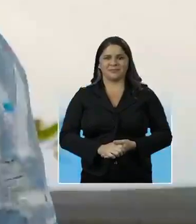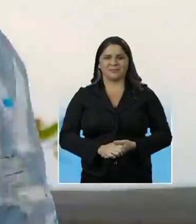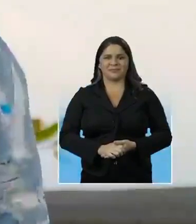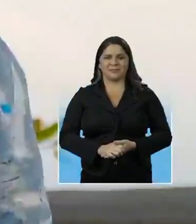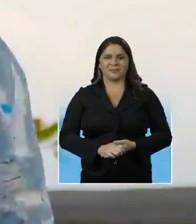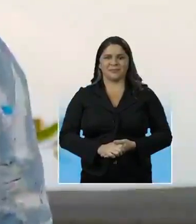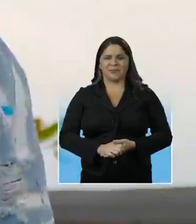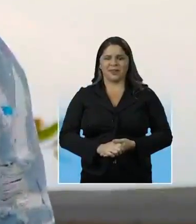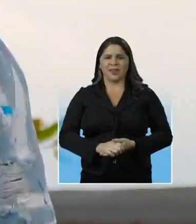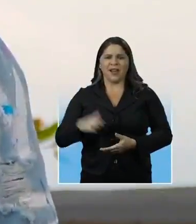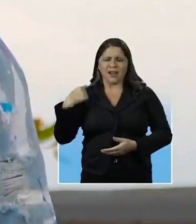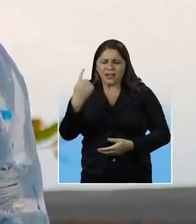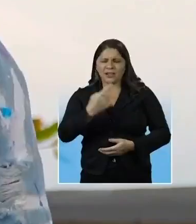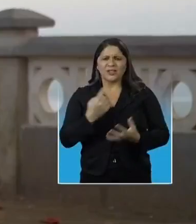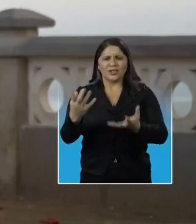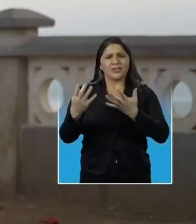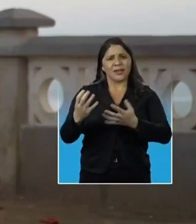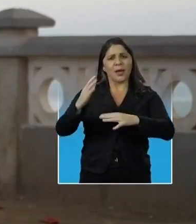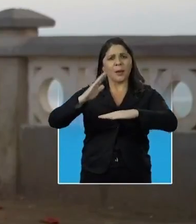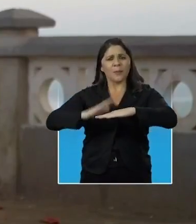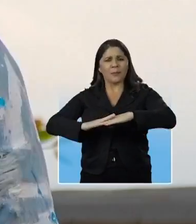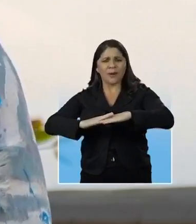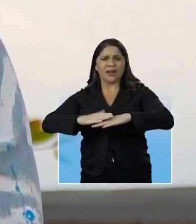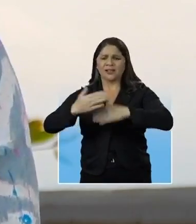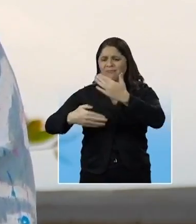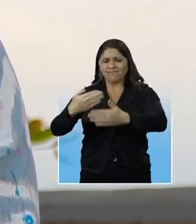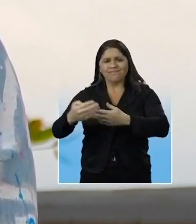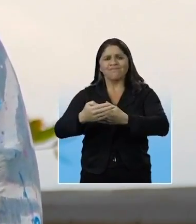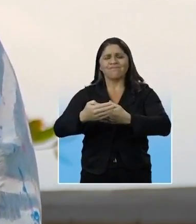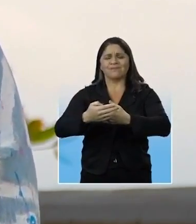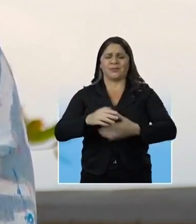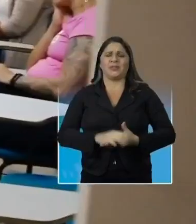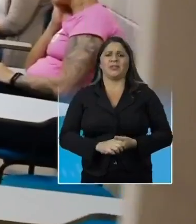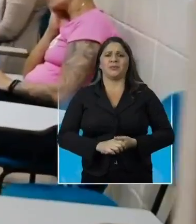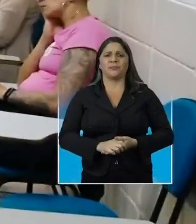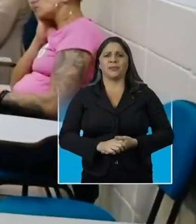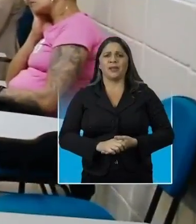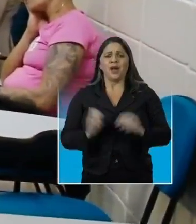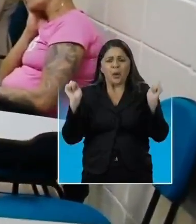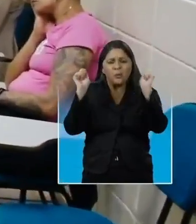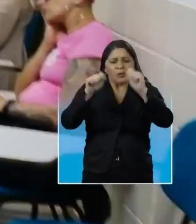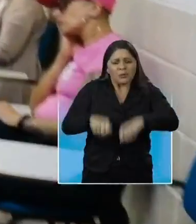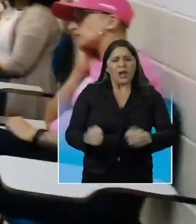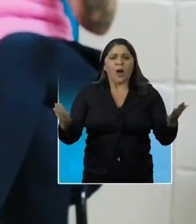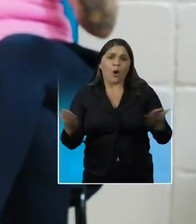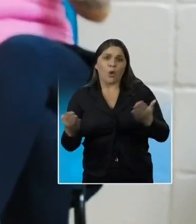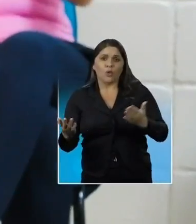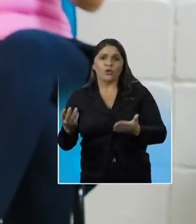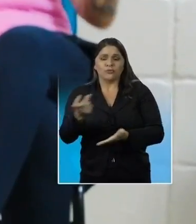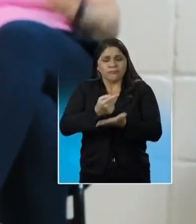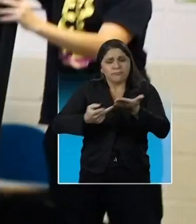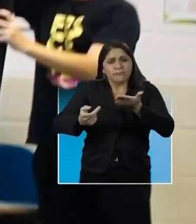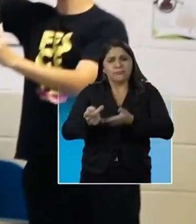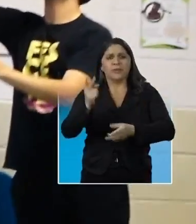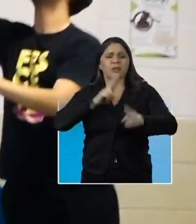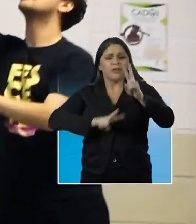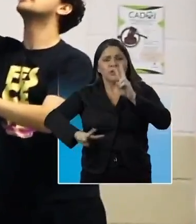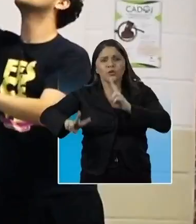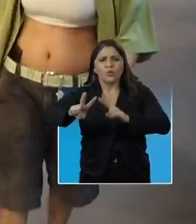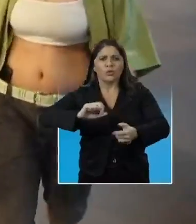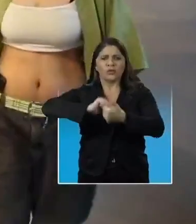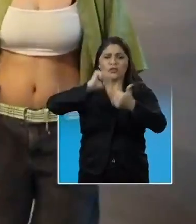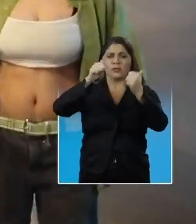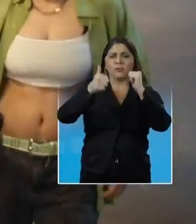O que a gente quer é que tenha mais frentes como essa. E hoje a gente poder estar possibilitando artes visuais, artísticas,